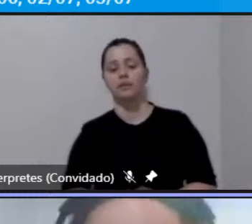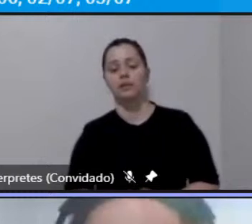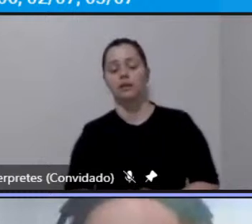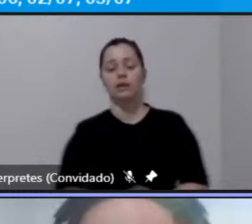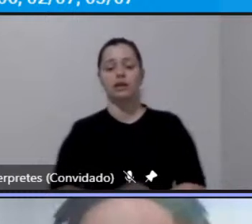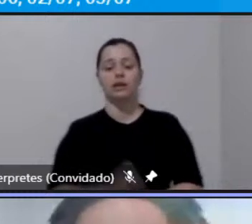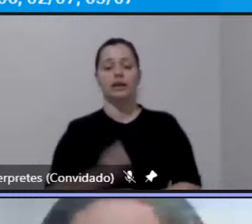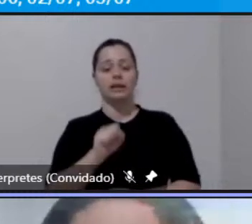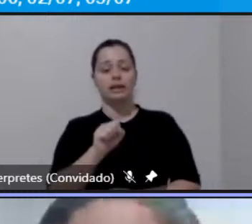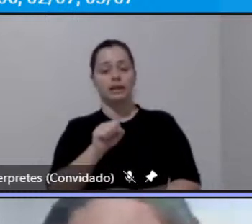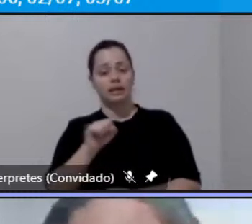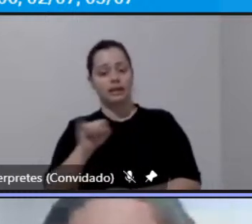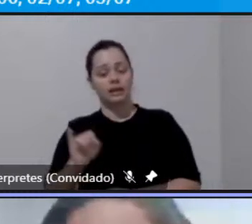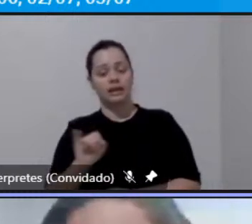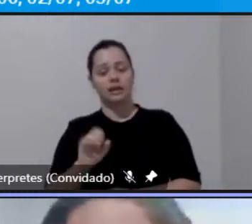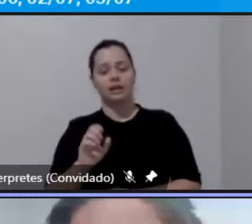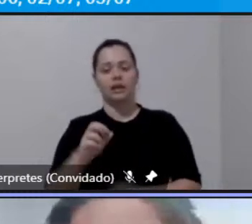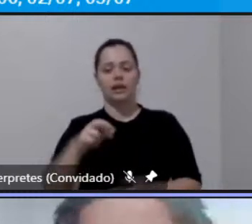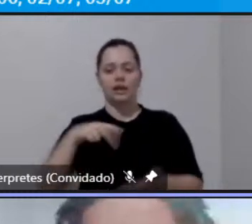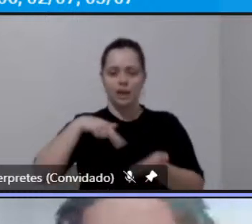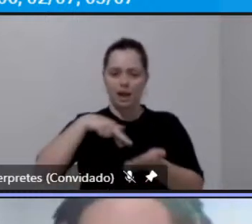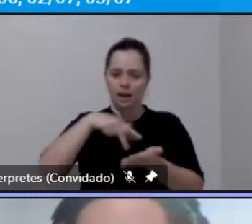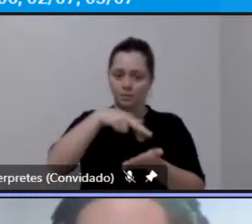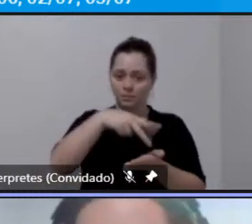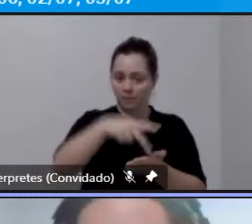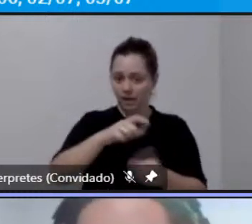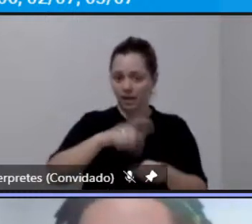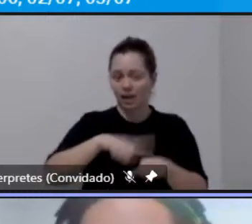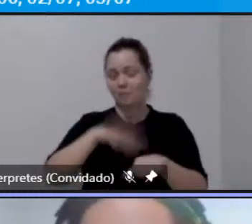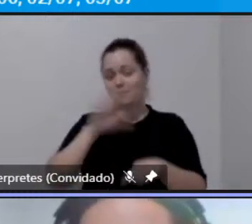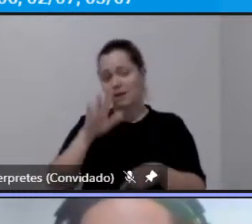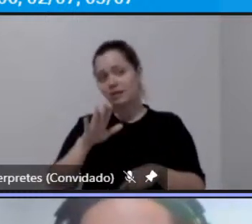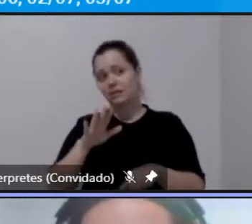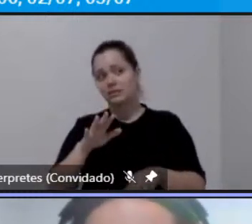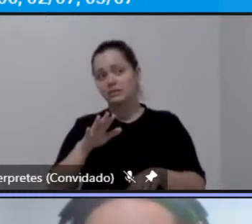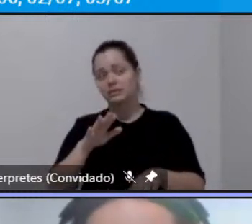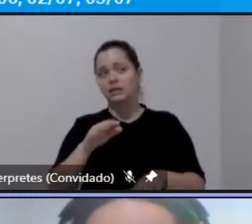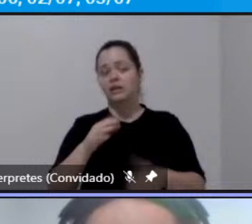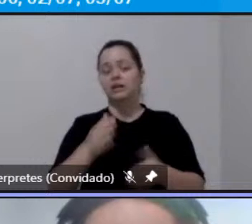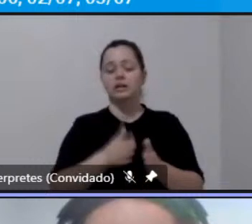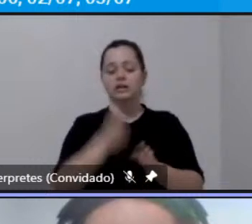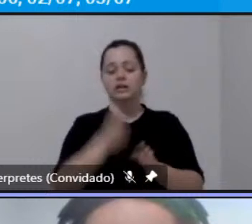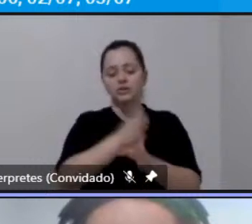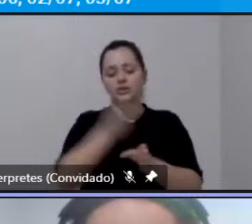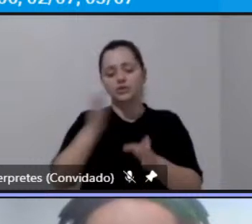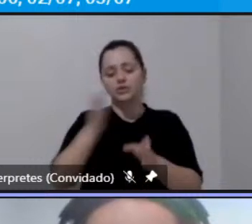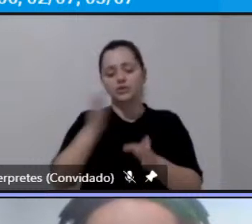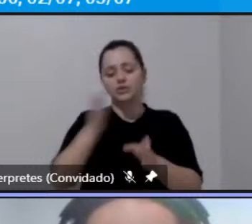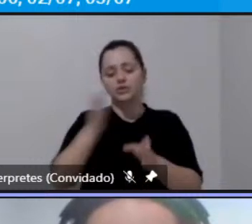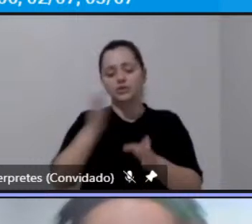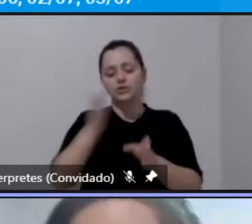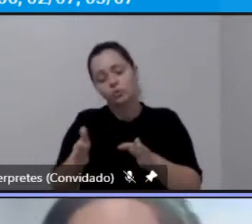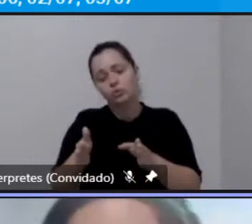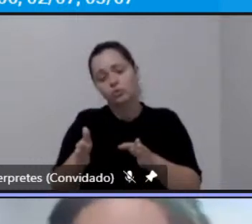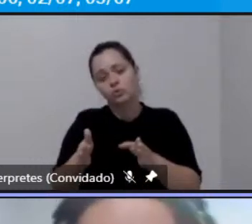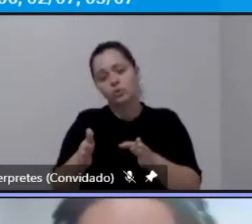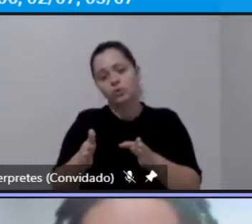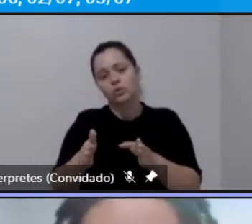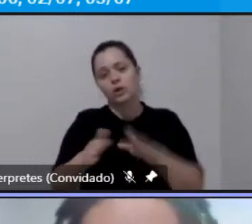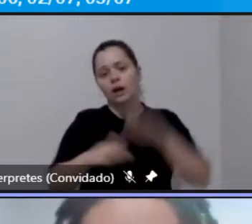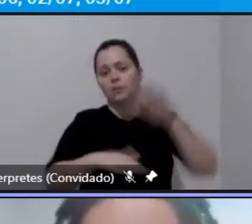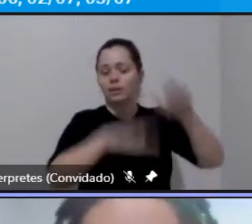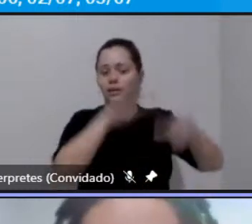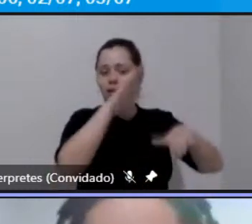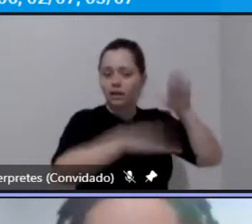transporte não motorizado ele já é mais dividido entre as também é